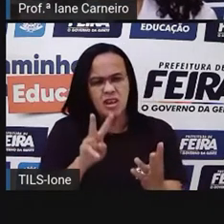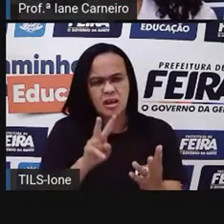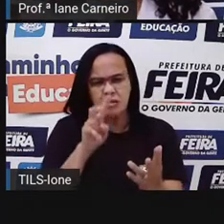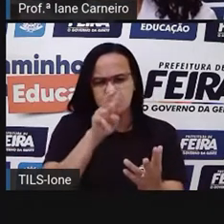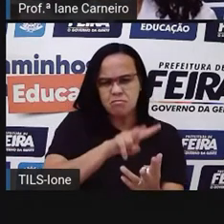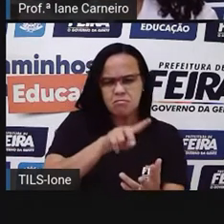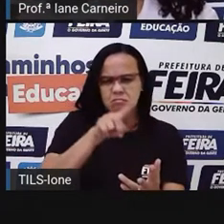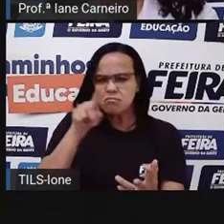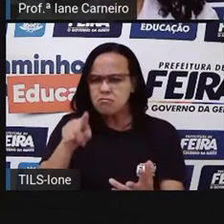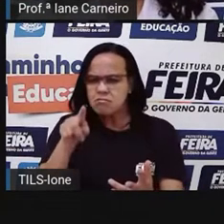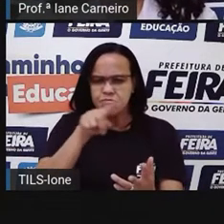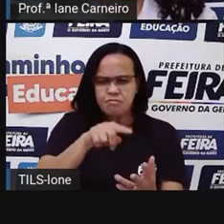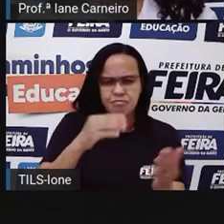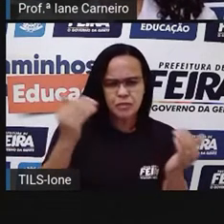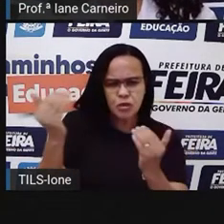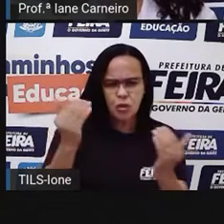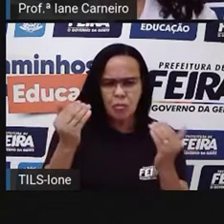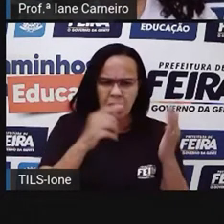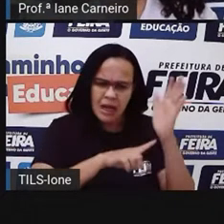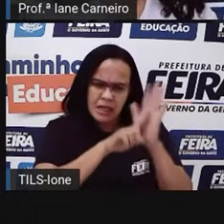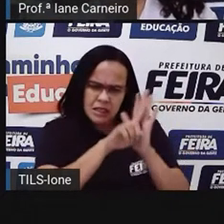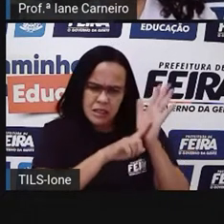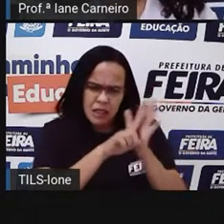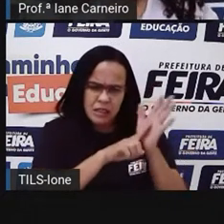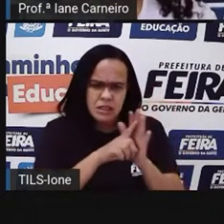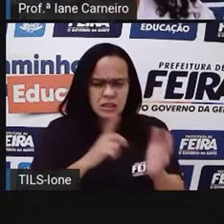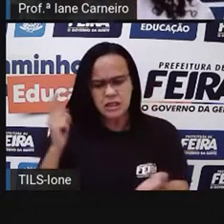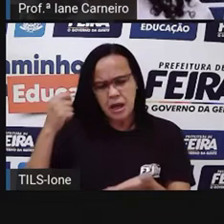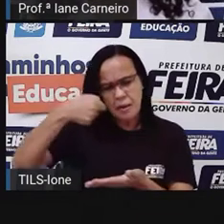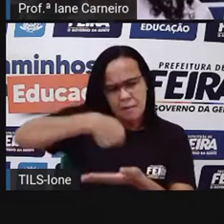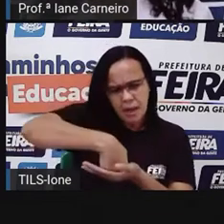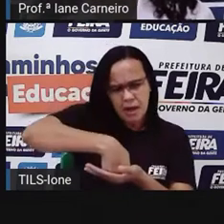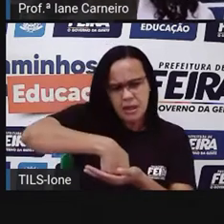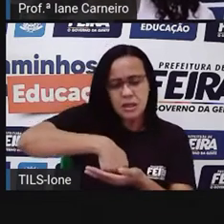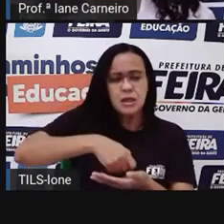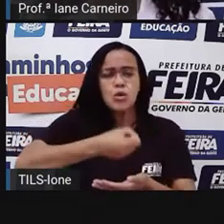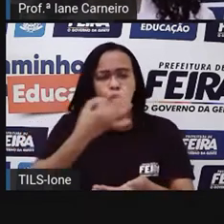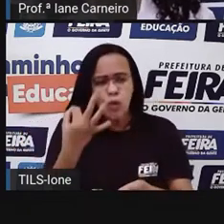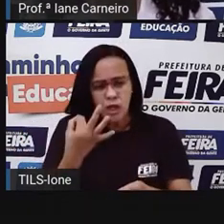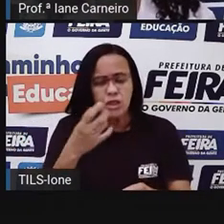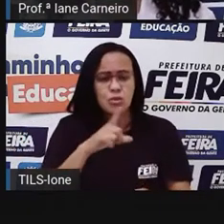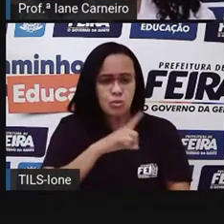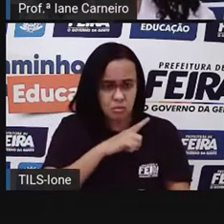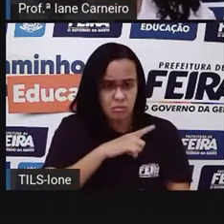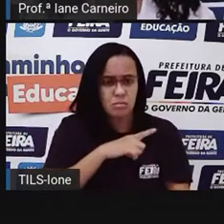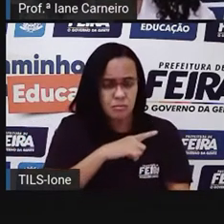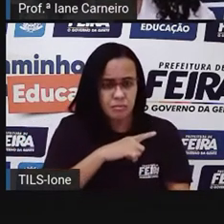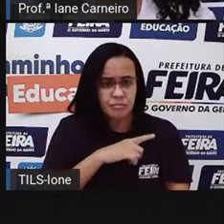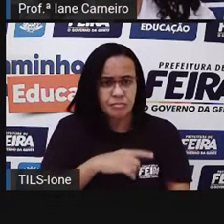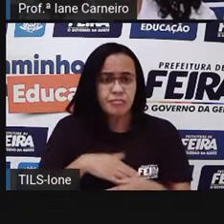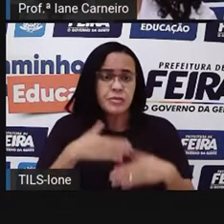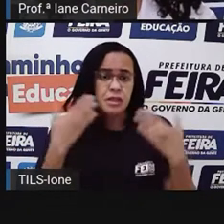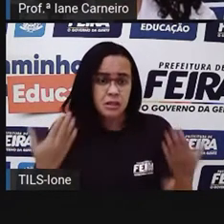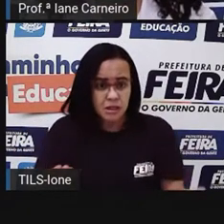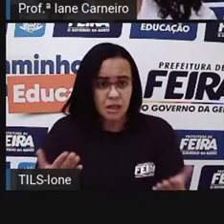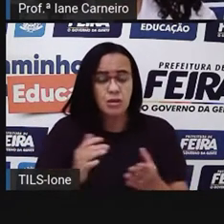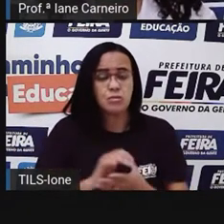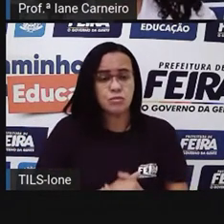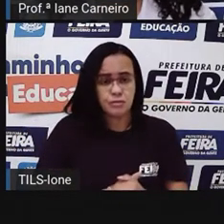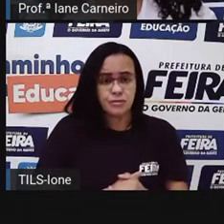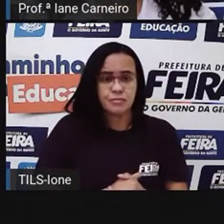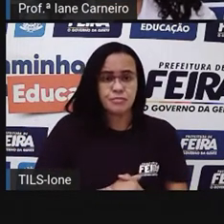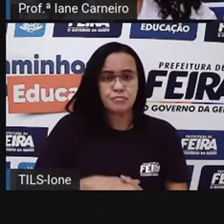que você vai gastar naquele, comprando aqueles produtos, né? Então, os panfletos, eles